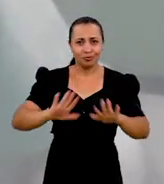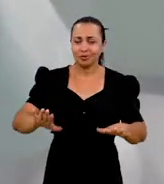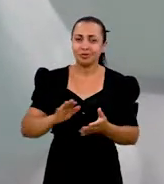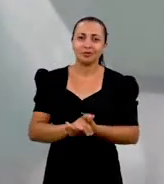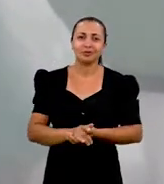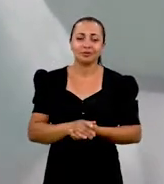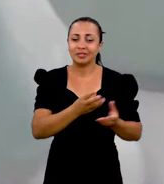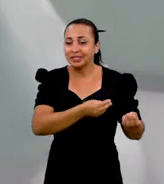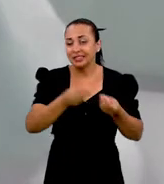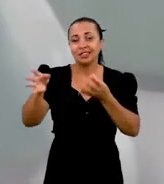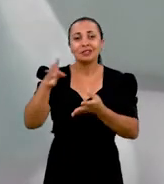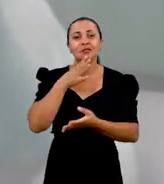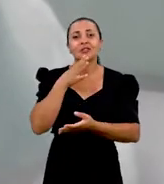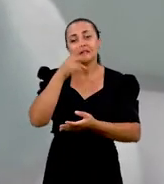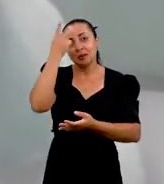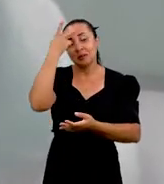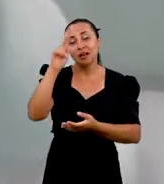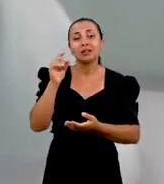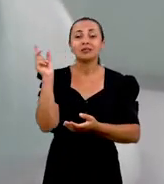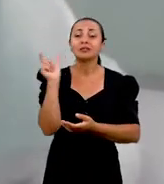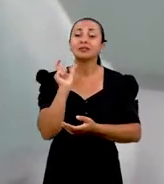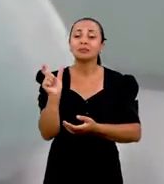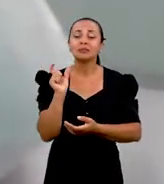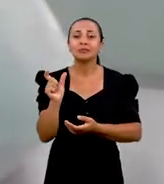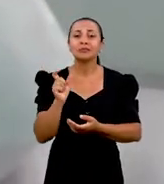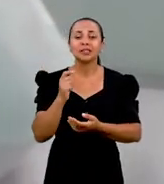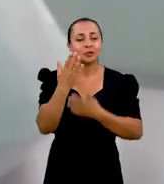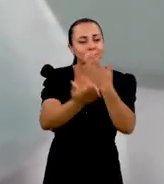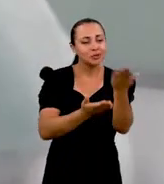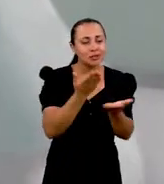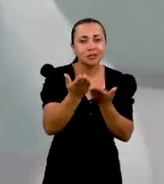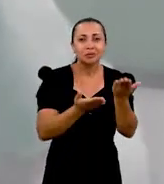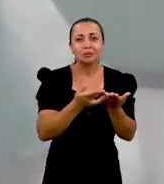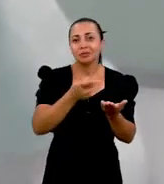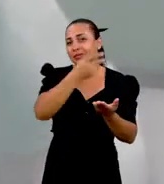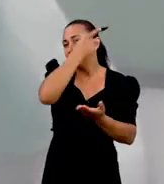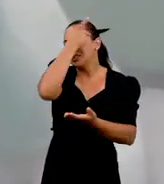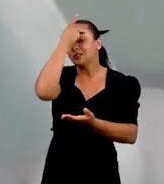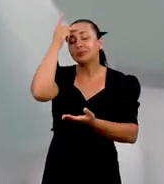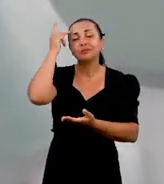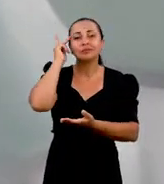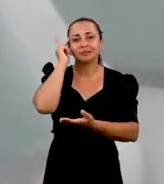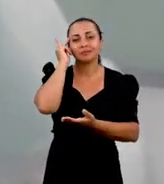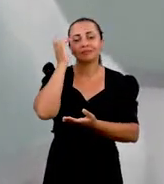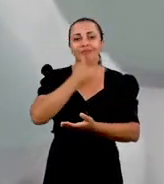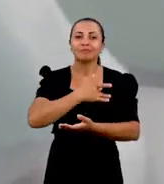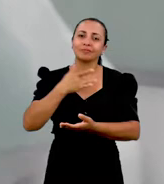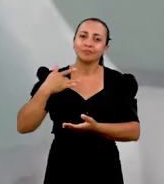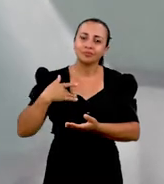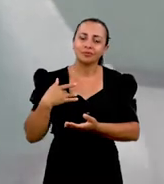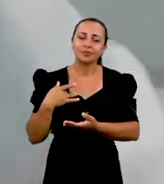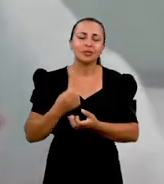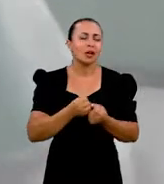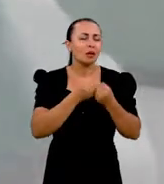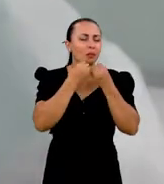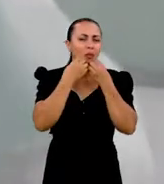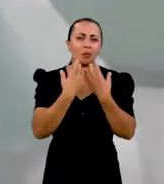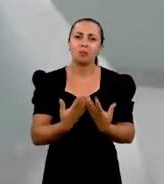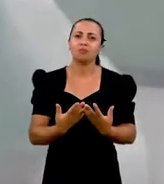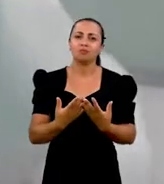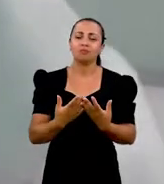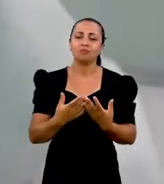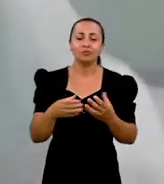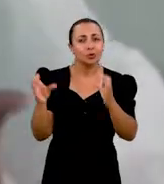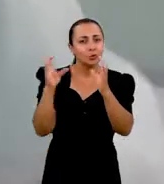de levar todo esse conhecimento também para a parte do tratamento humano, a parte de saúde. É de extrema